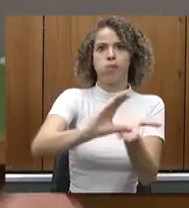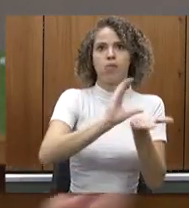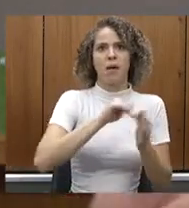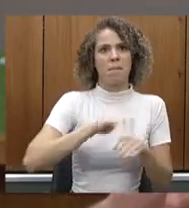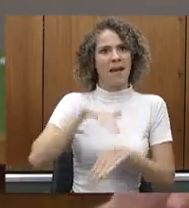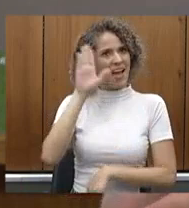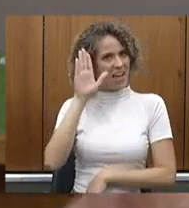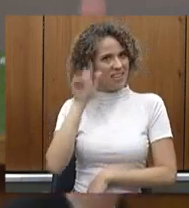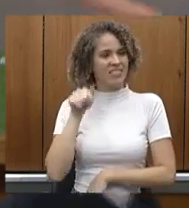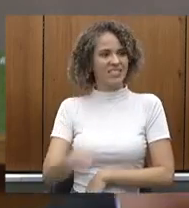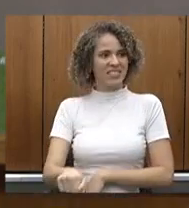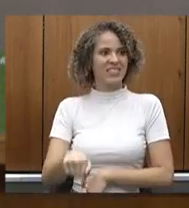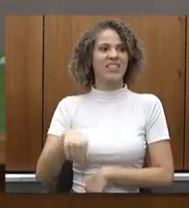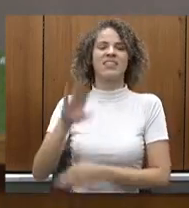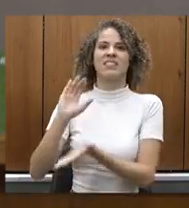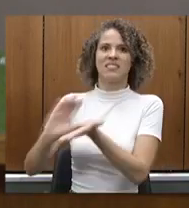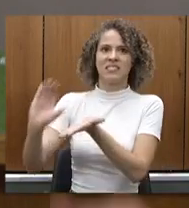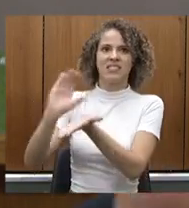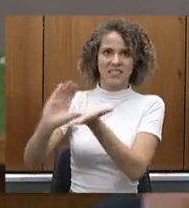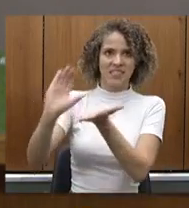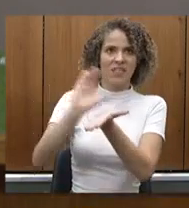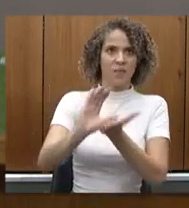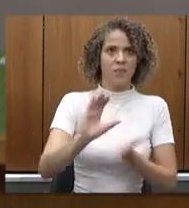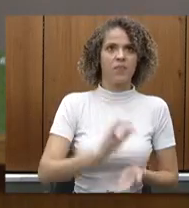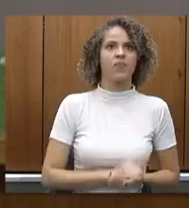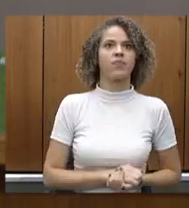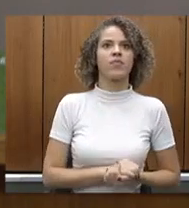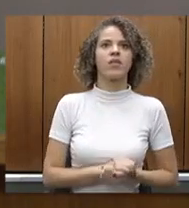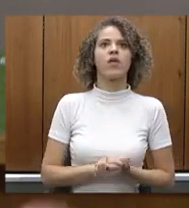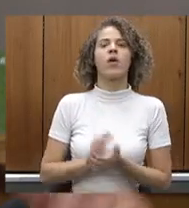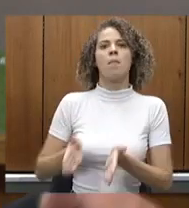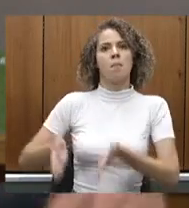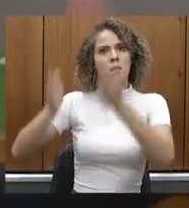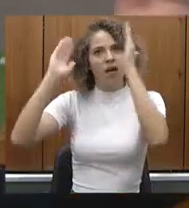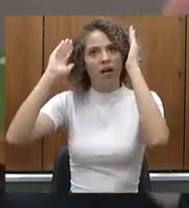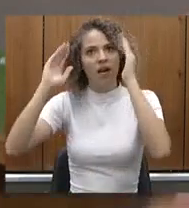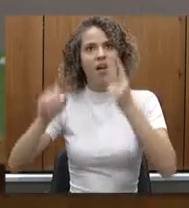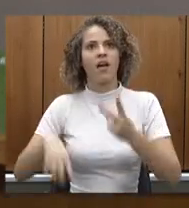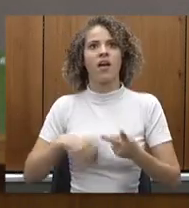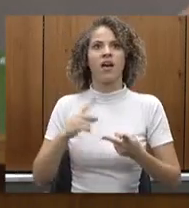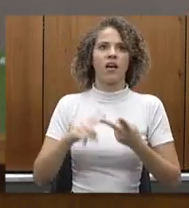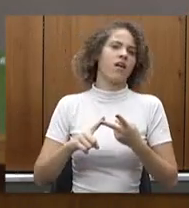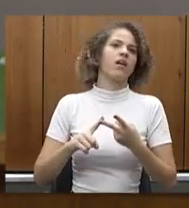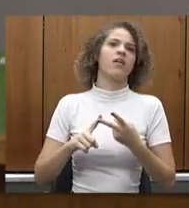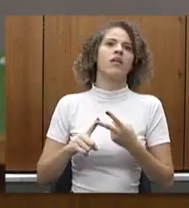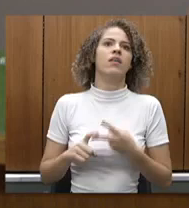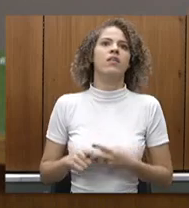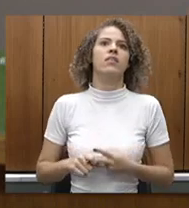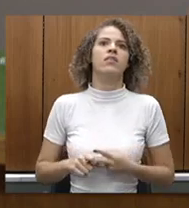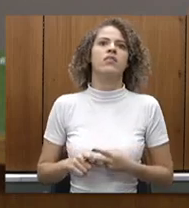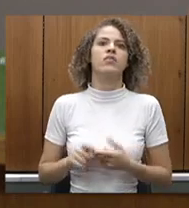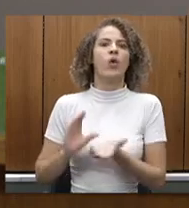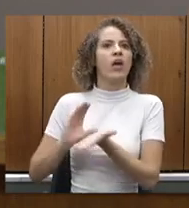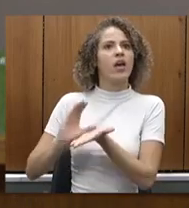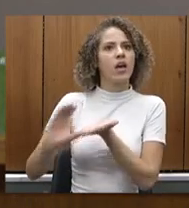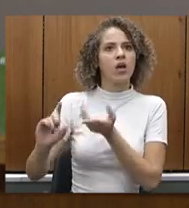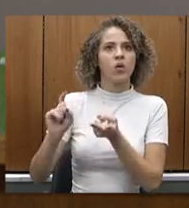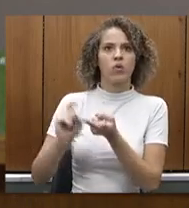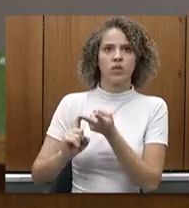além do recurso de mais de 250 milhões para a manutenção dos prédios além do recurso